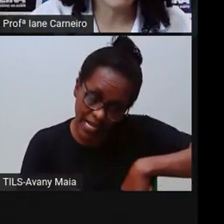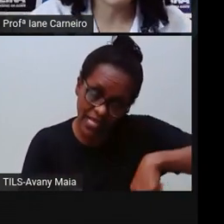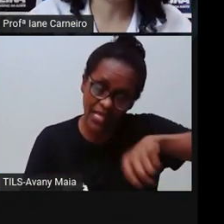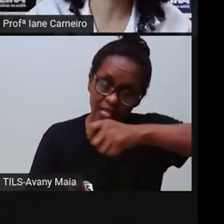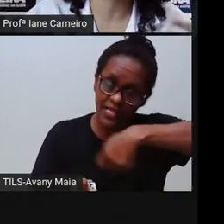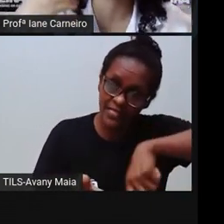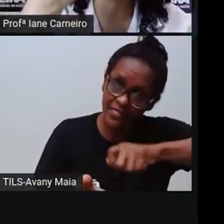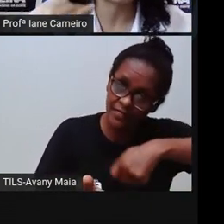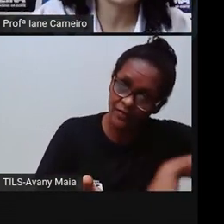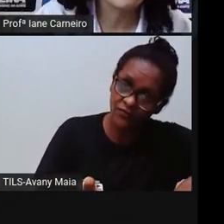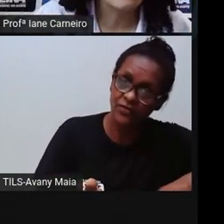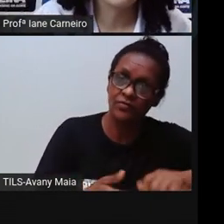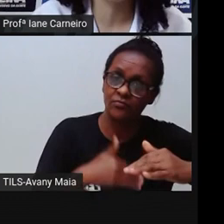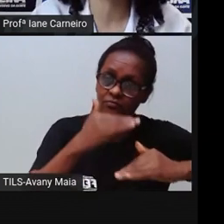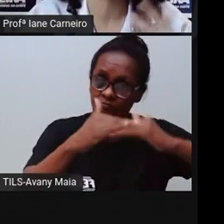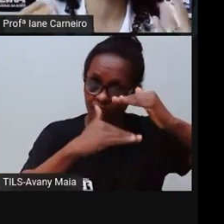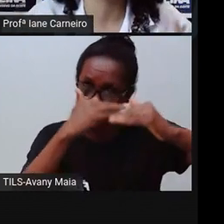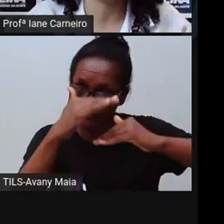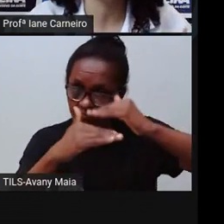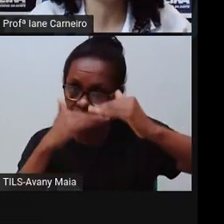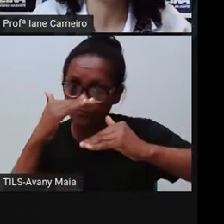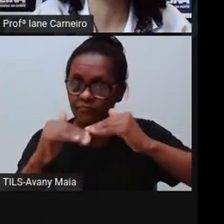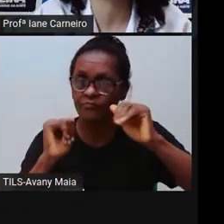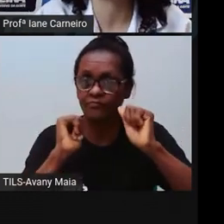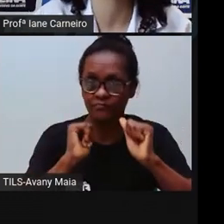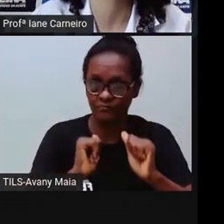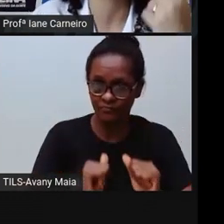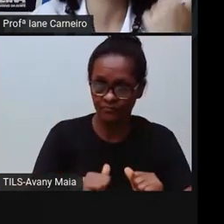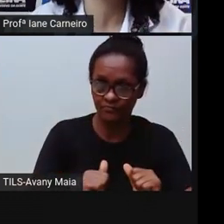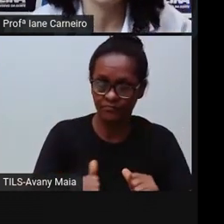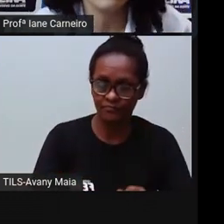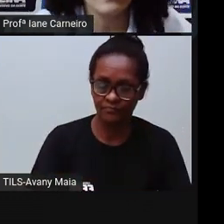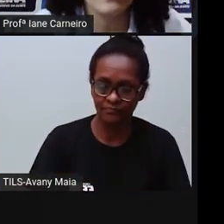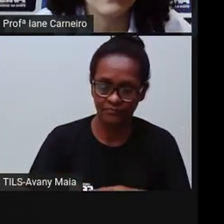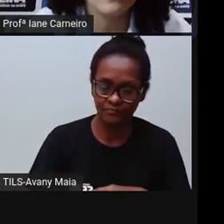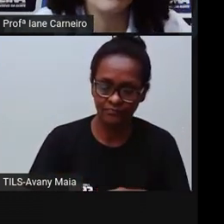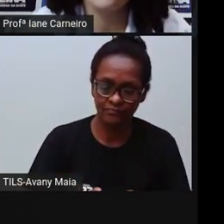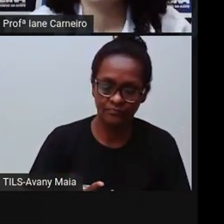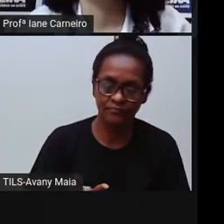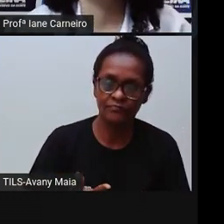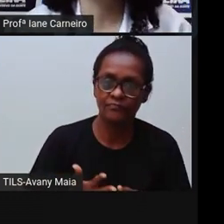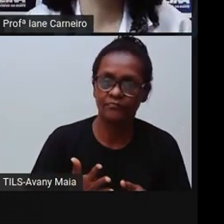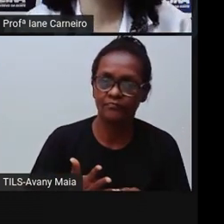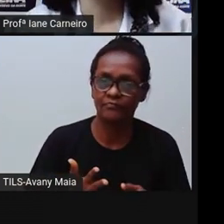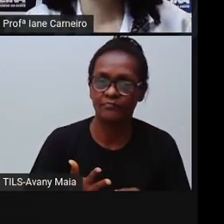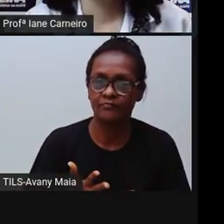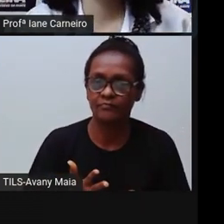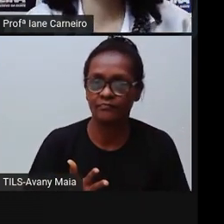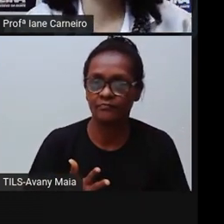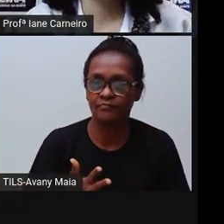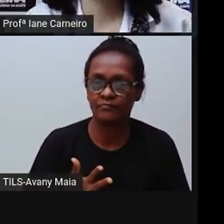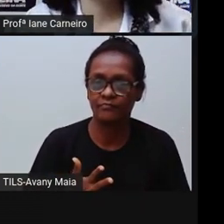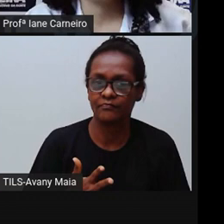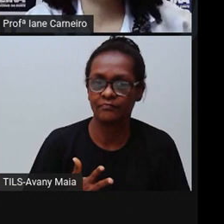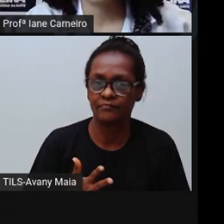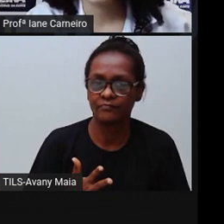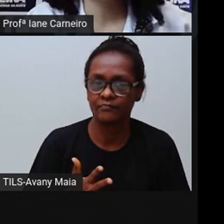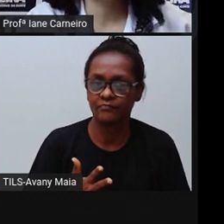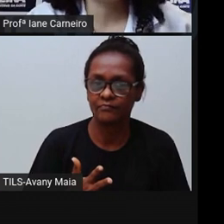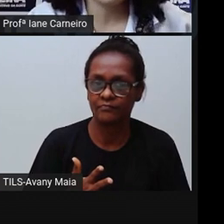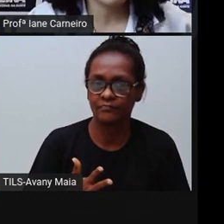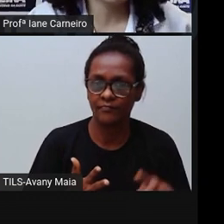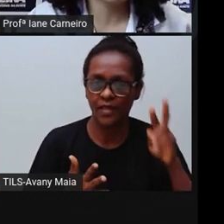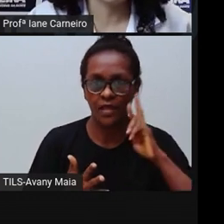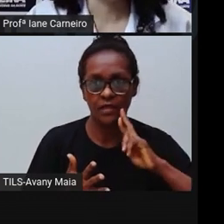desenvolver, né? Enquanto cidadão, enquanto sujeito da sociedade. Então, ela tem direito a isso, né? Outra coisa, ó, direito ao